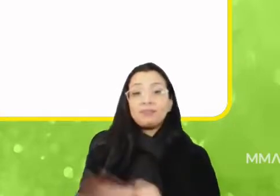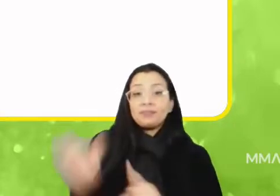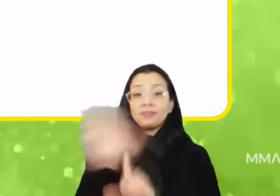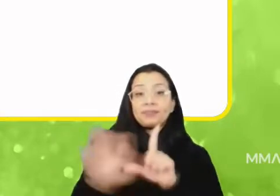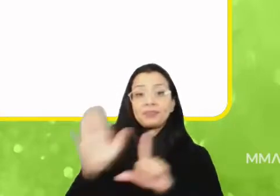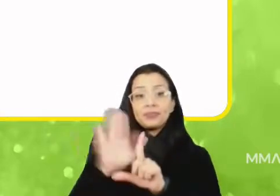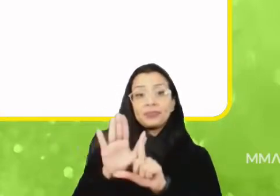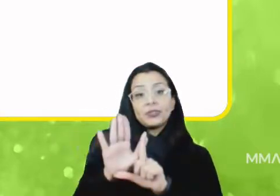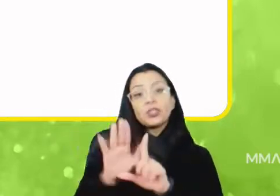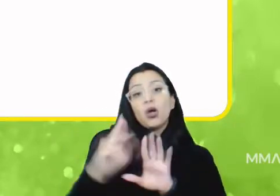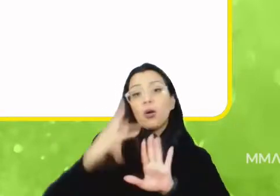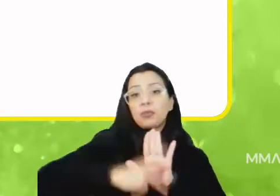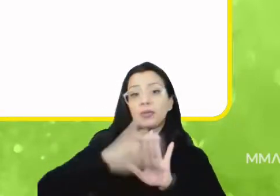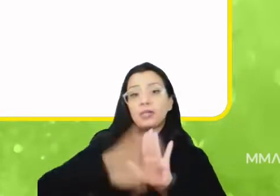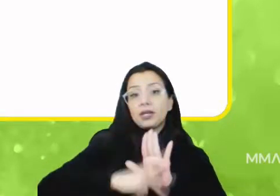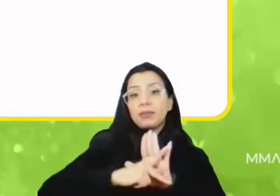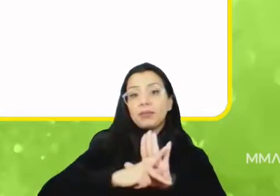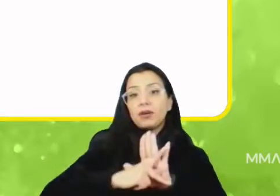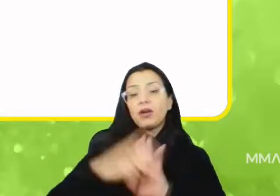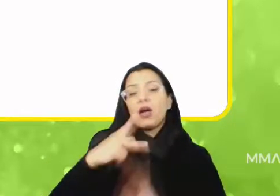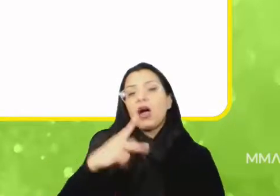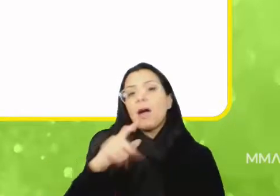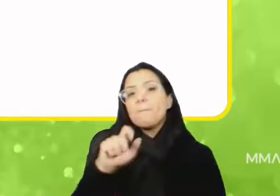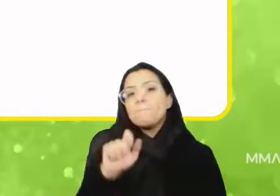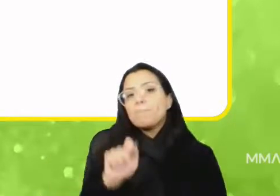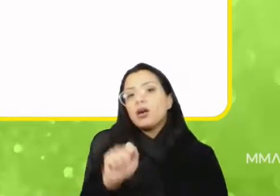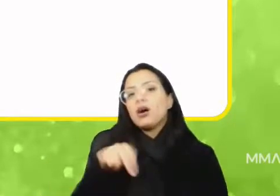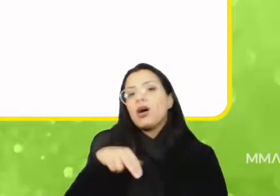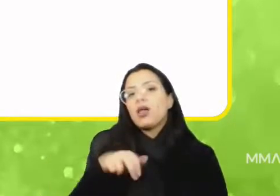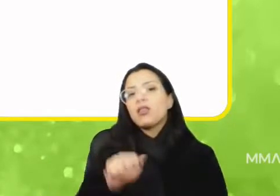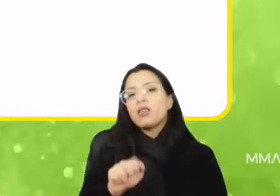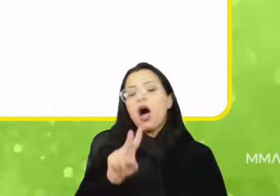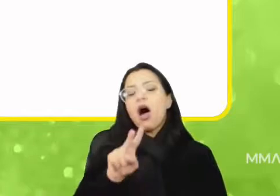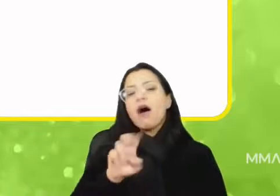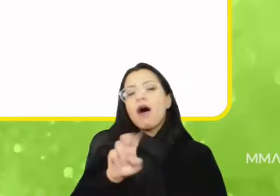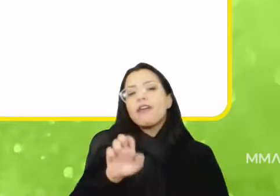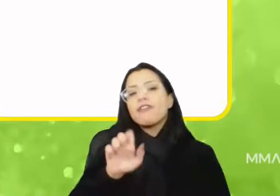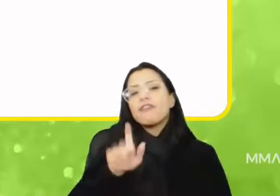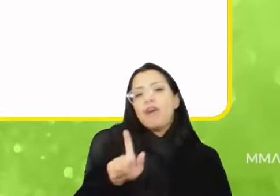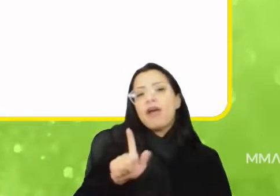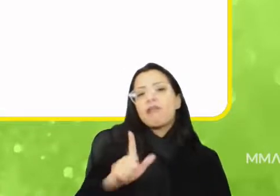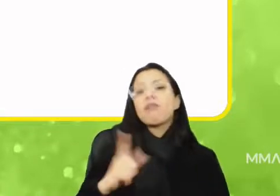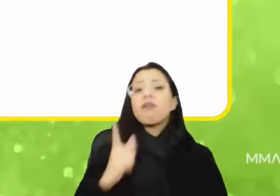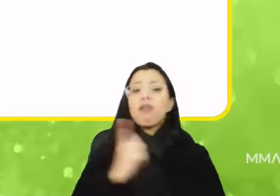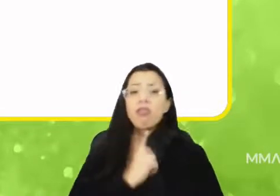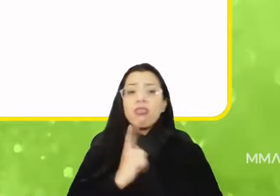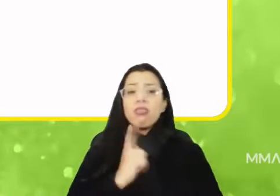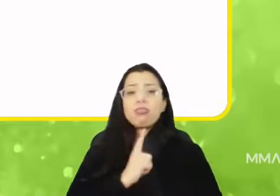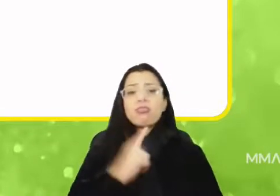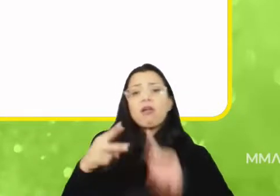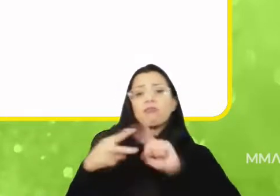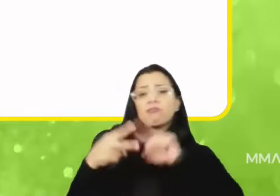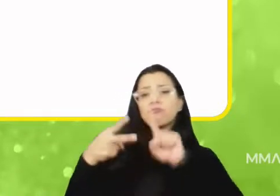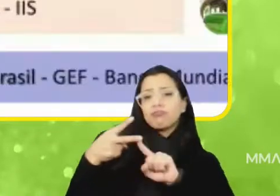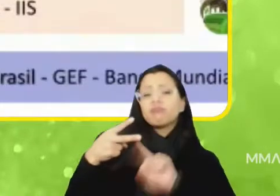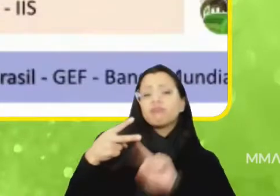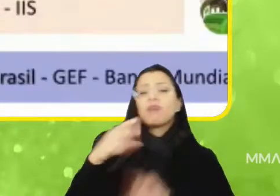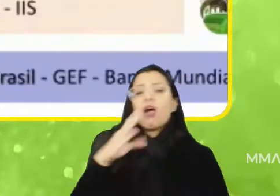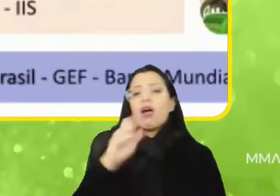instrumento que ele está integrado com outros instrumentos também, como o João Adrién já explicou, como o CAR e o PRA.